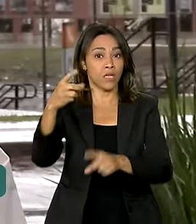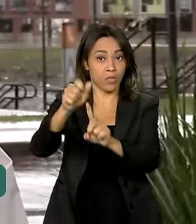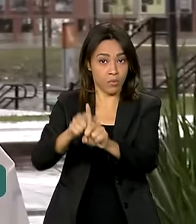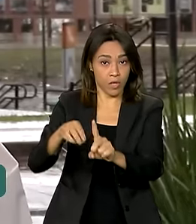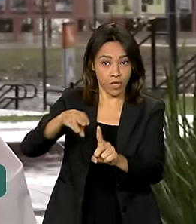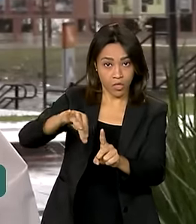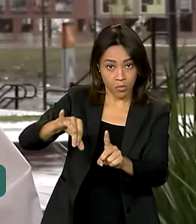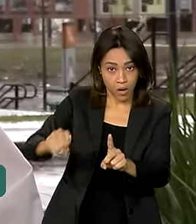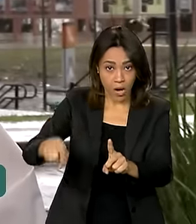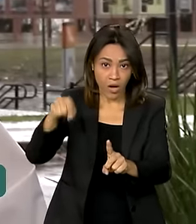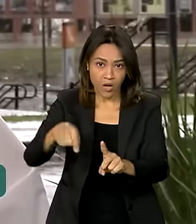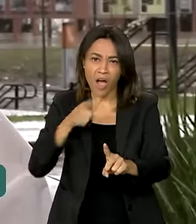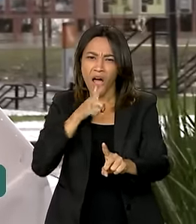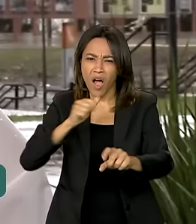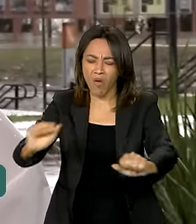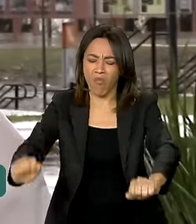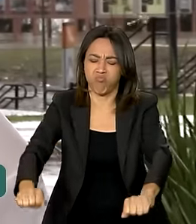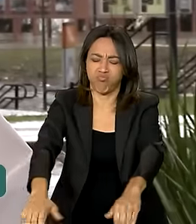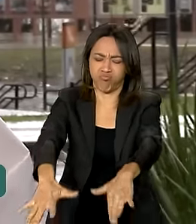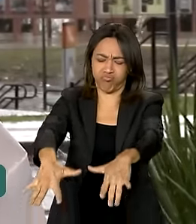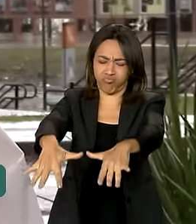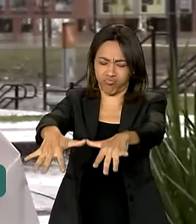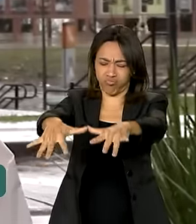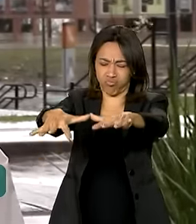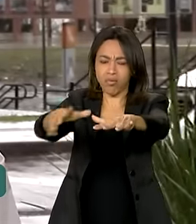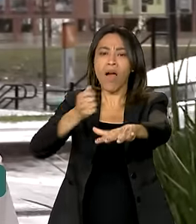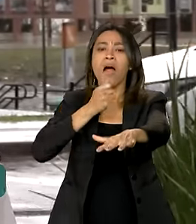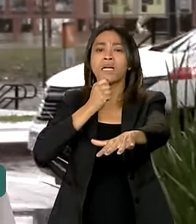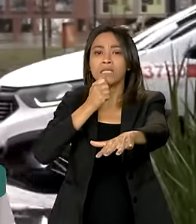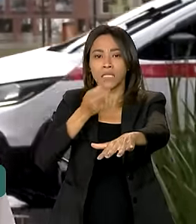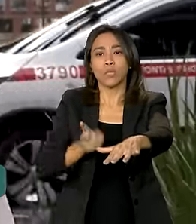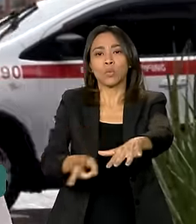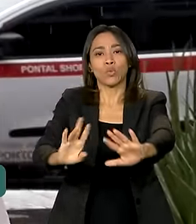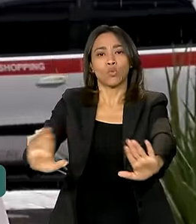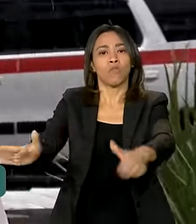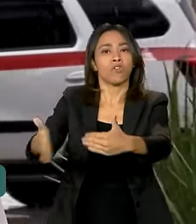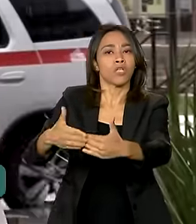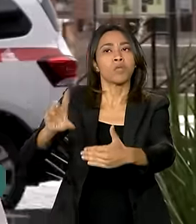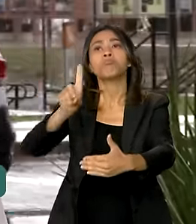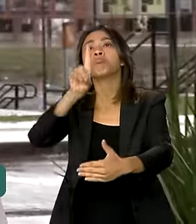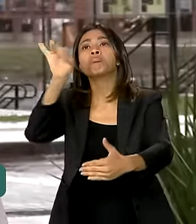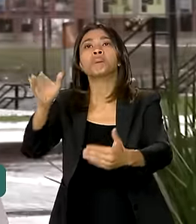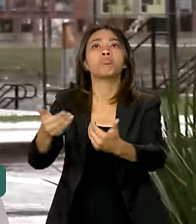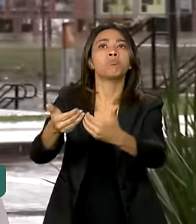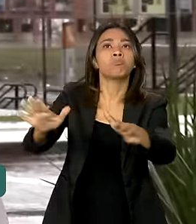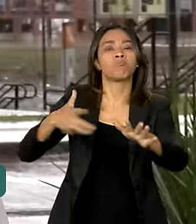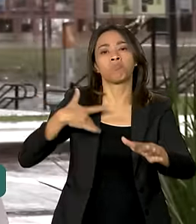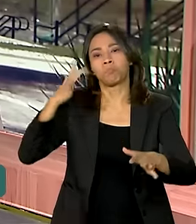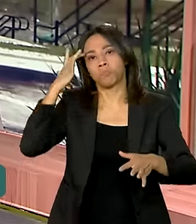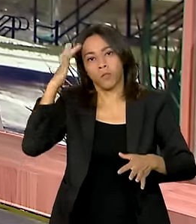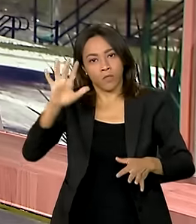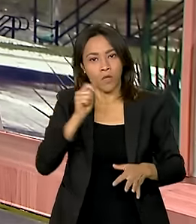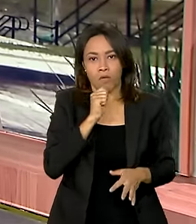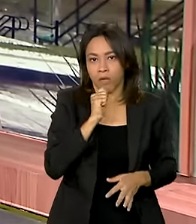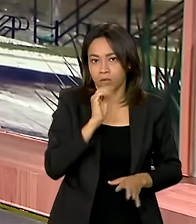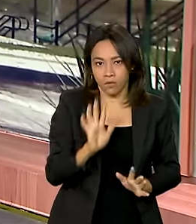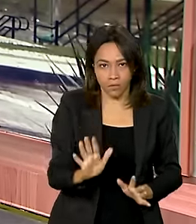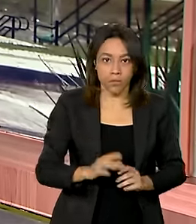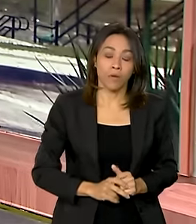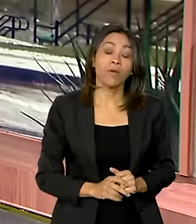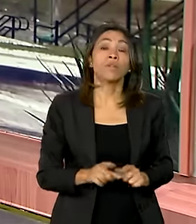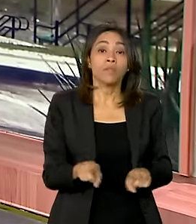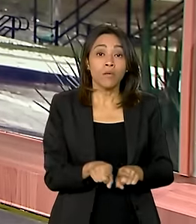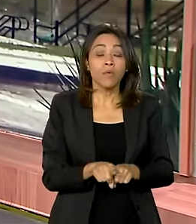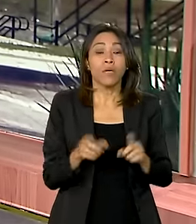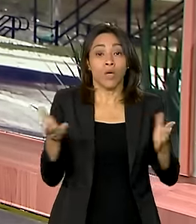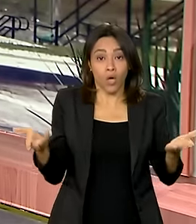acabou sendo inundado, por isso, continua fechado por tempo indeterminado. Vanessa? Pois é, Luana, e hoje